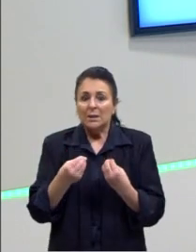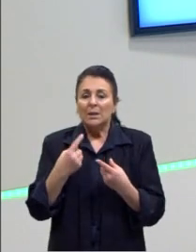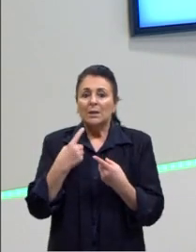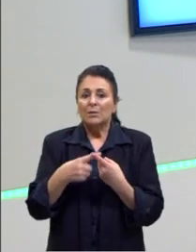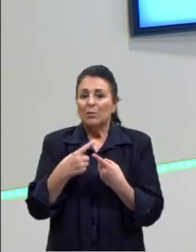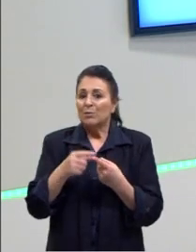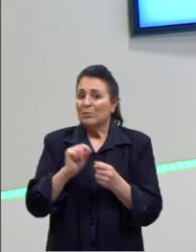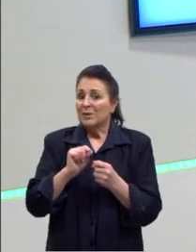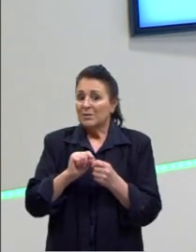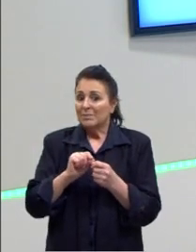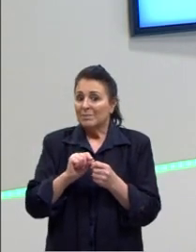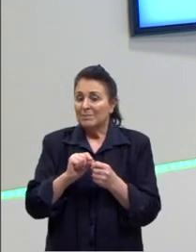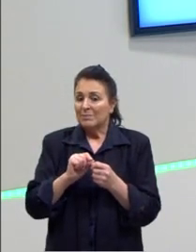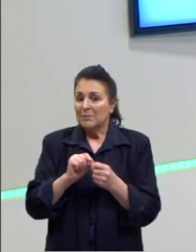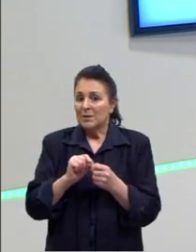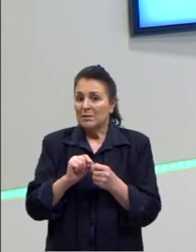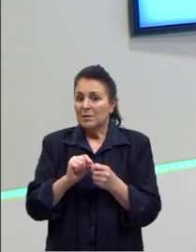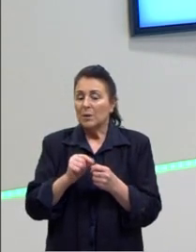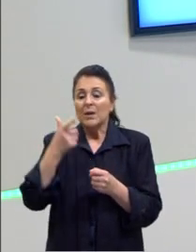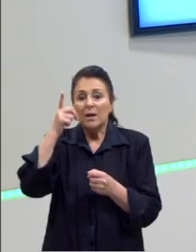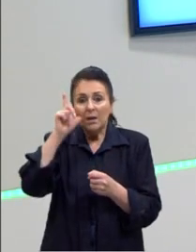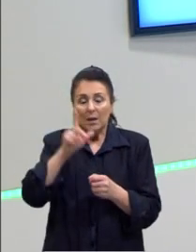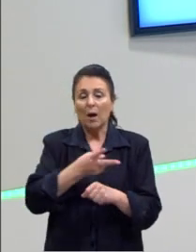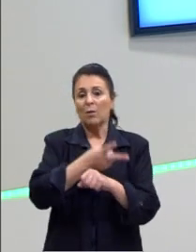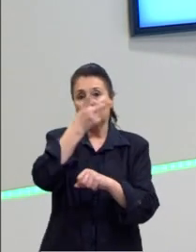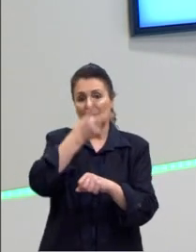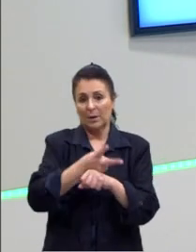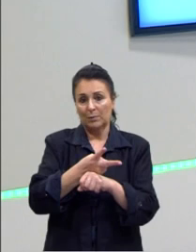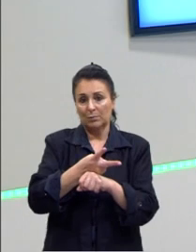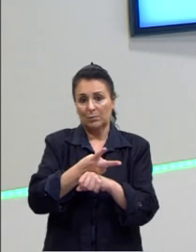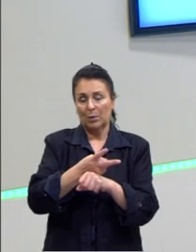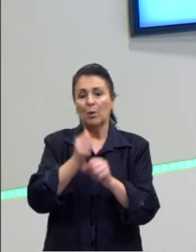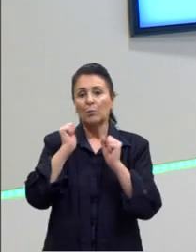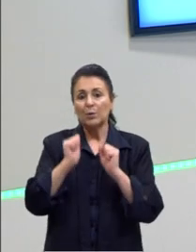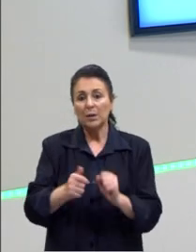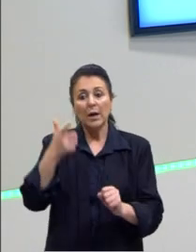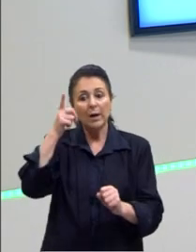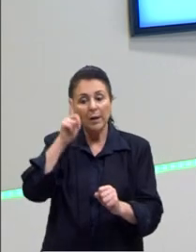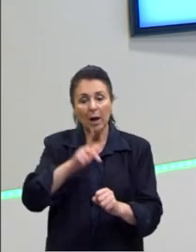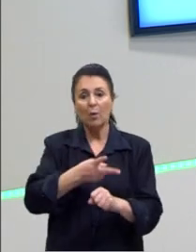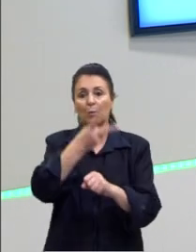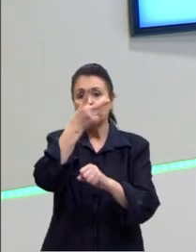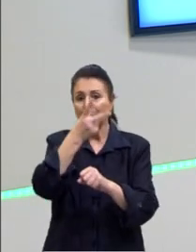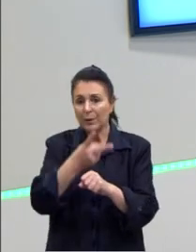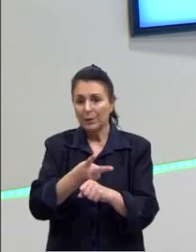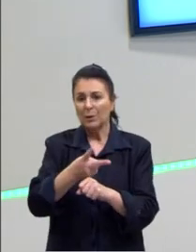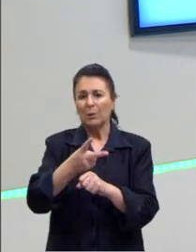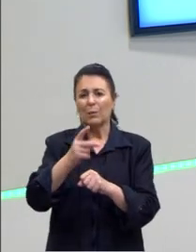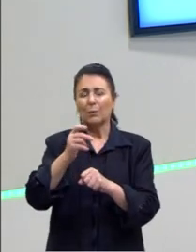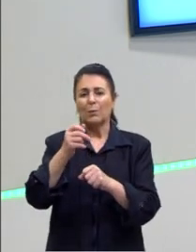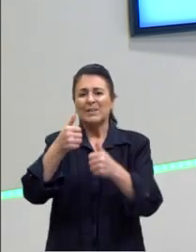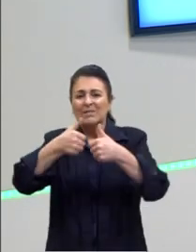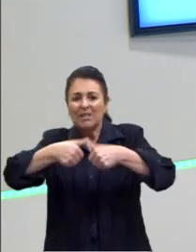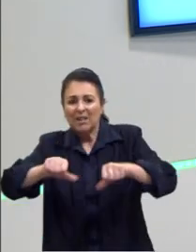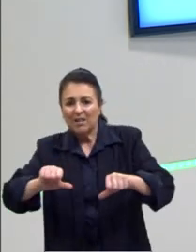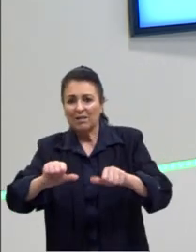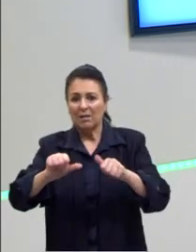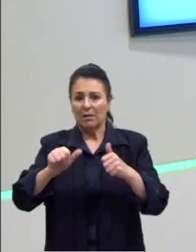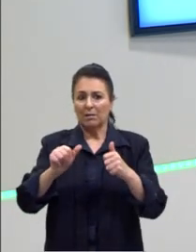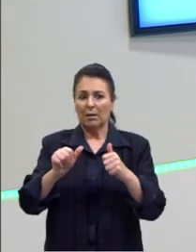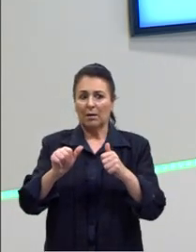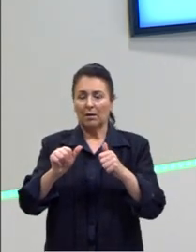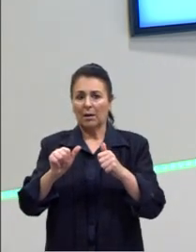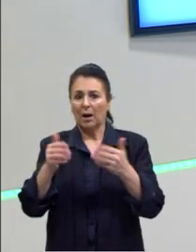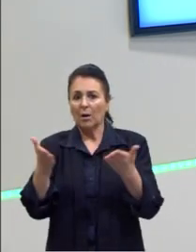eu teria ganhado o prêmio. Ou eu poderia ter ganhado o prêmio. Ou eu estaria na final, né?